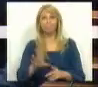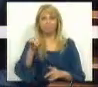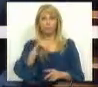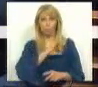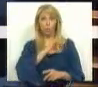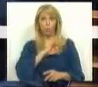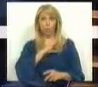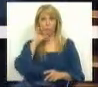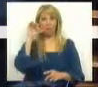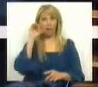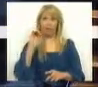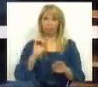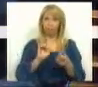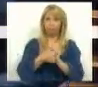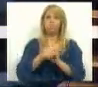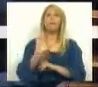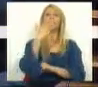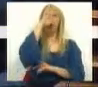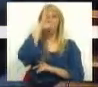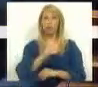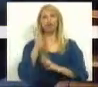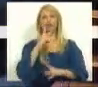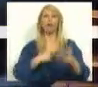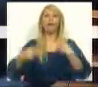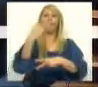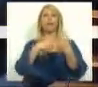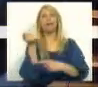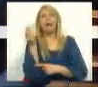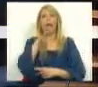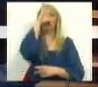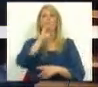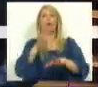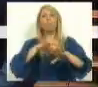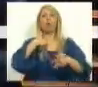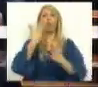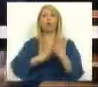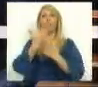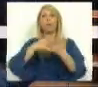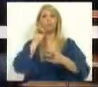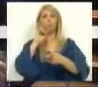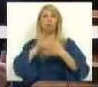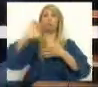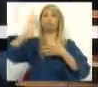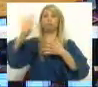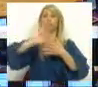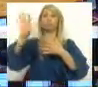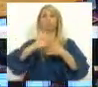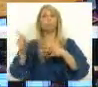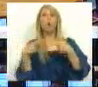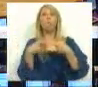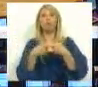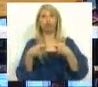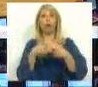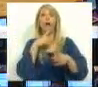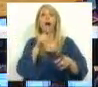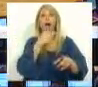não era Primeiro-Ministro e já estava a criticar o Governo anterior por enviar documentos importantes para Bruxelas sem serem debatidos no interior do